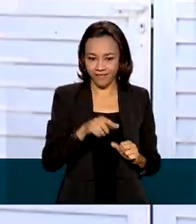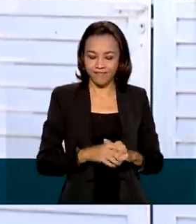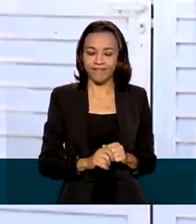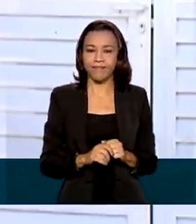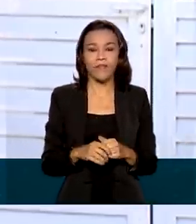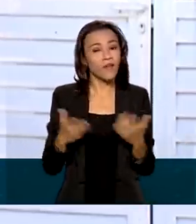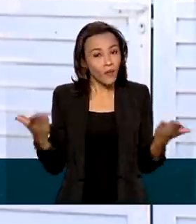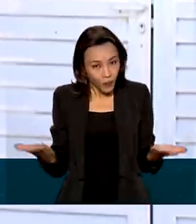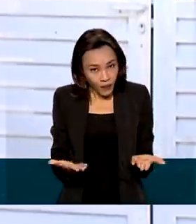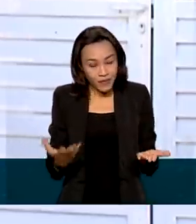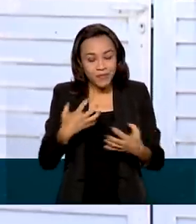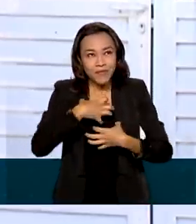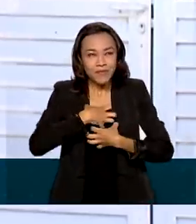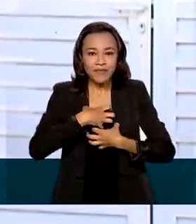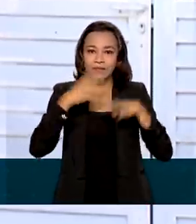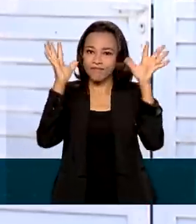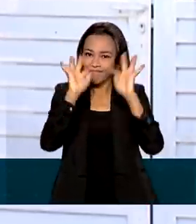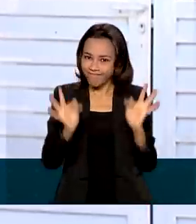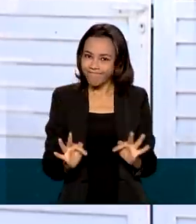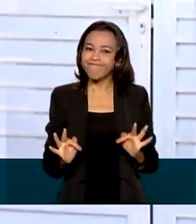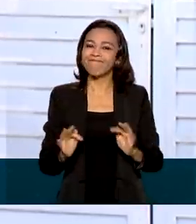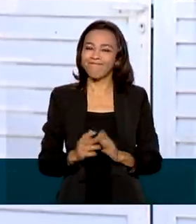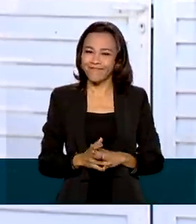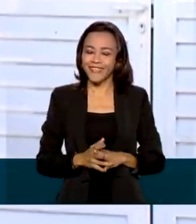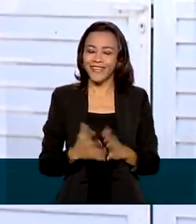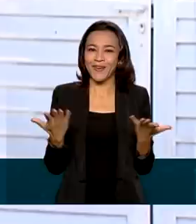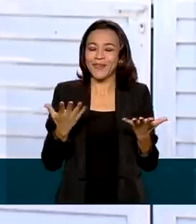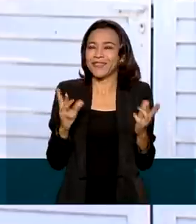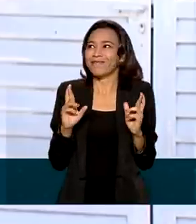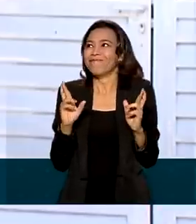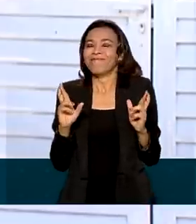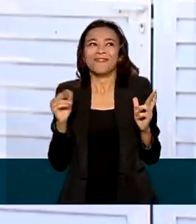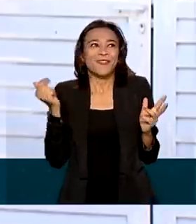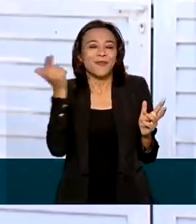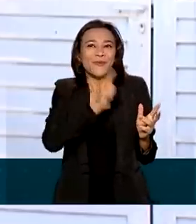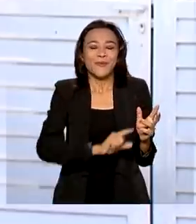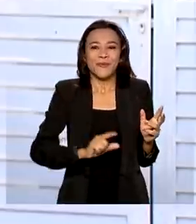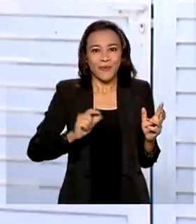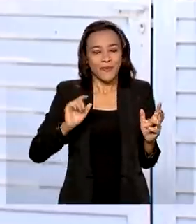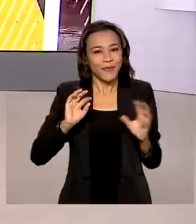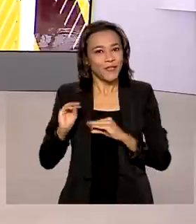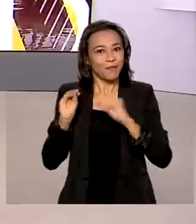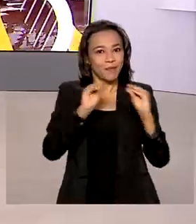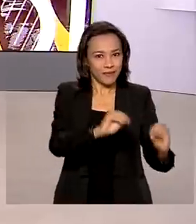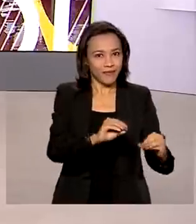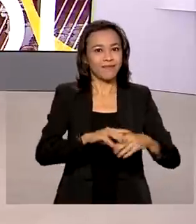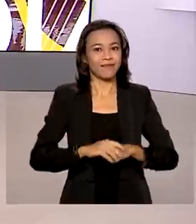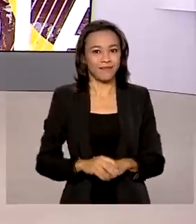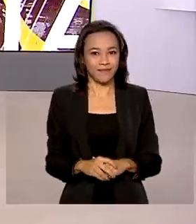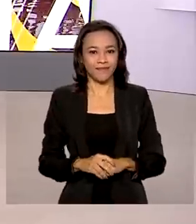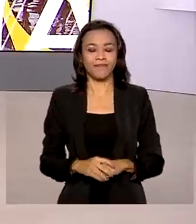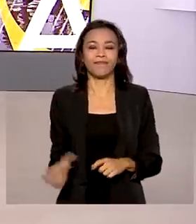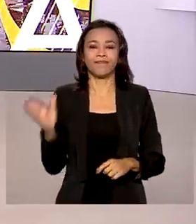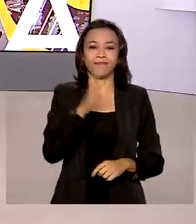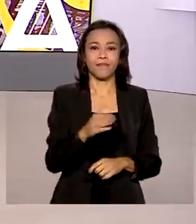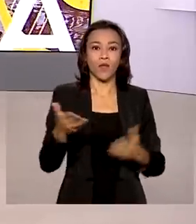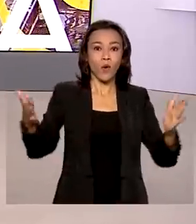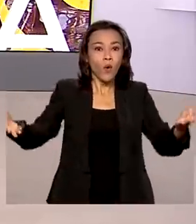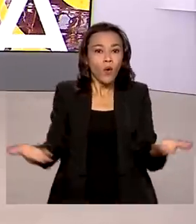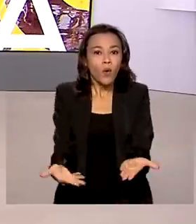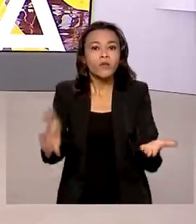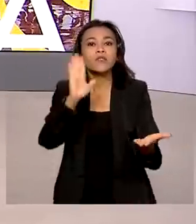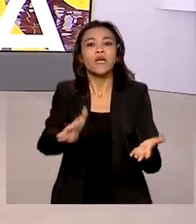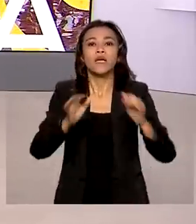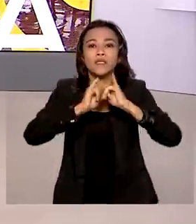eu estou muito feliz, né? É uma expectativa muito grande de mudança mesmo, né? E foi publicada hoje no